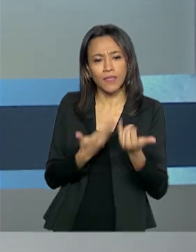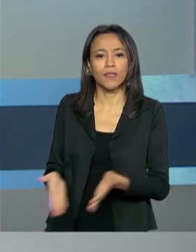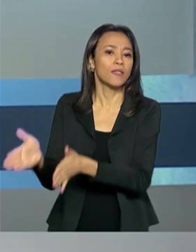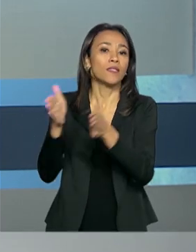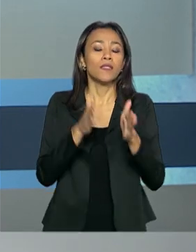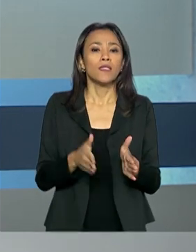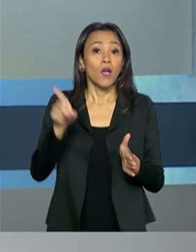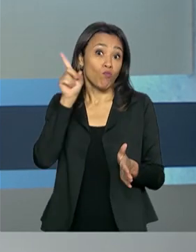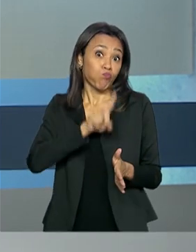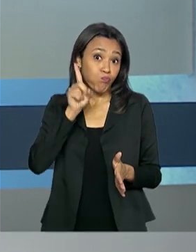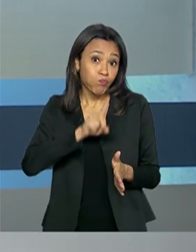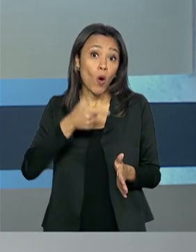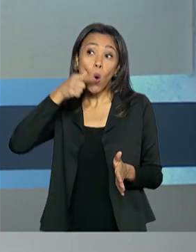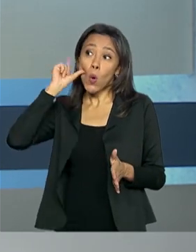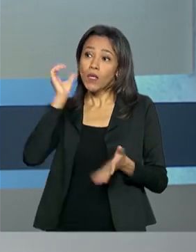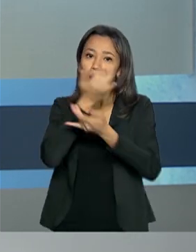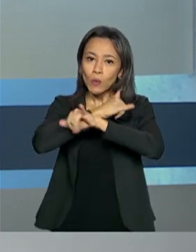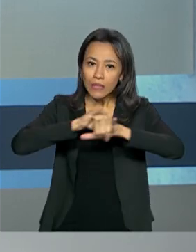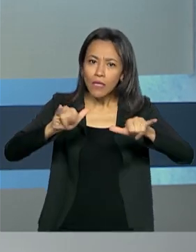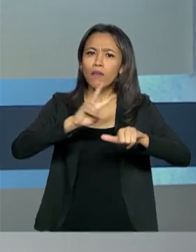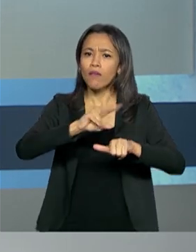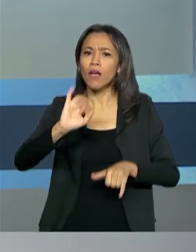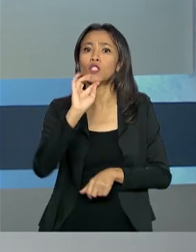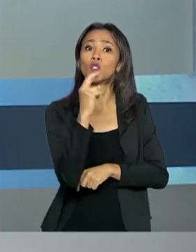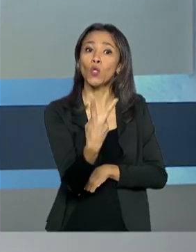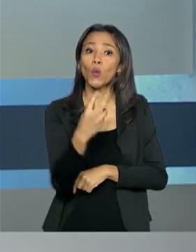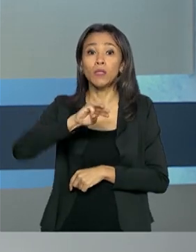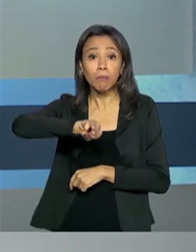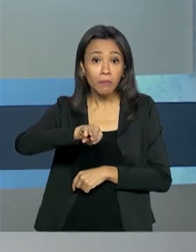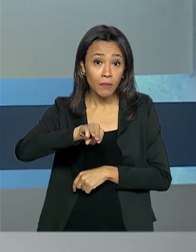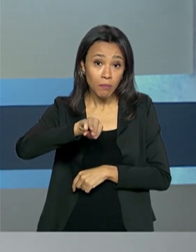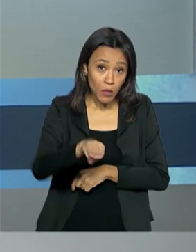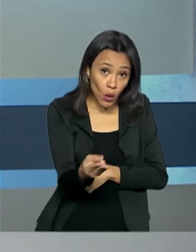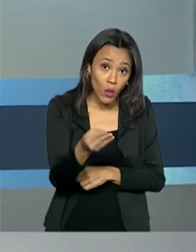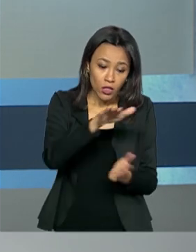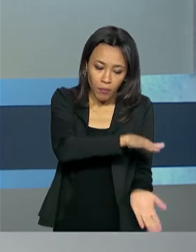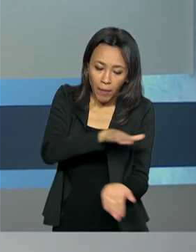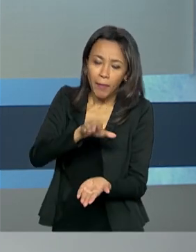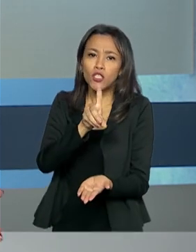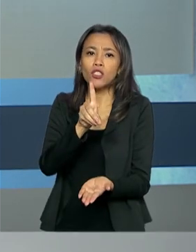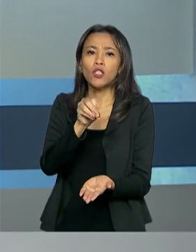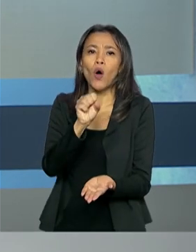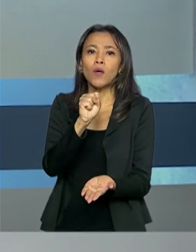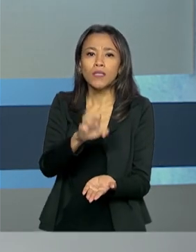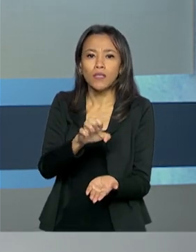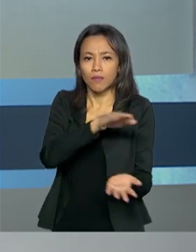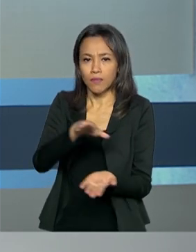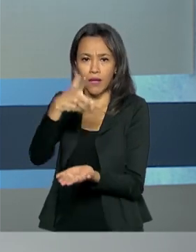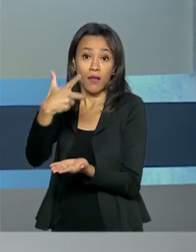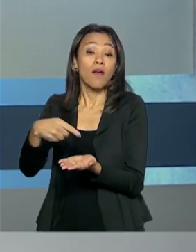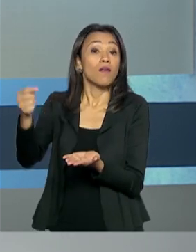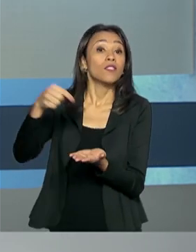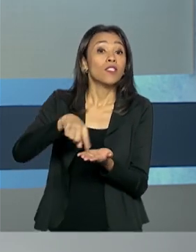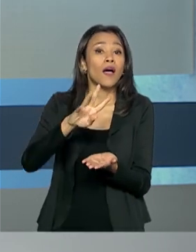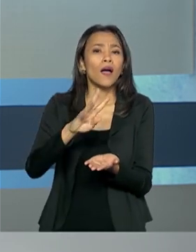E os Estados Unidos anunciaram ontem que vão enviar 2 milhões de doses de hidroxicloroquina ao Brasil para o tratamento de pacientes com